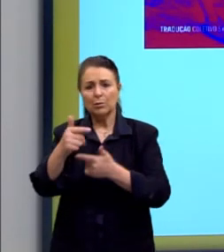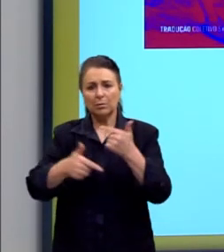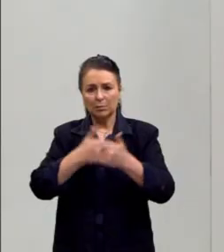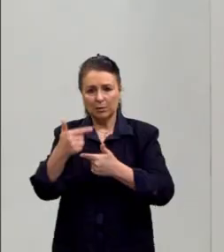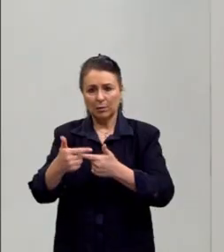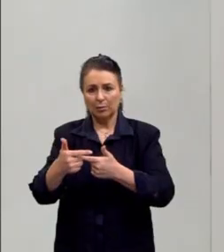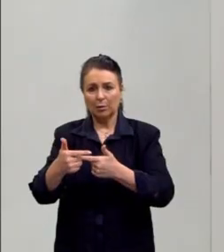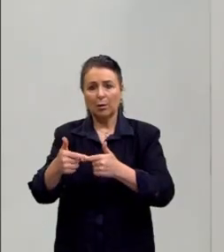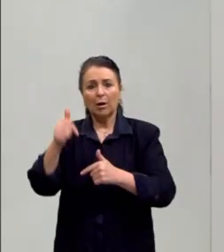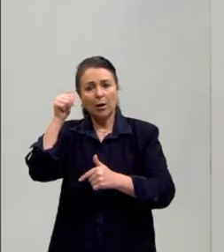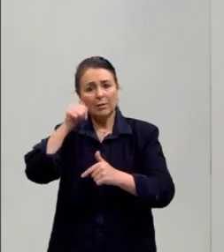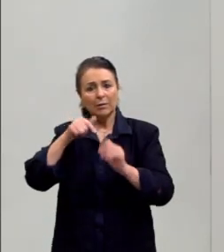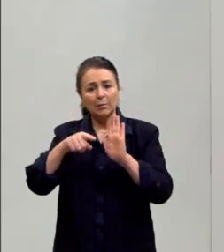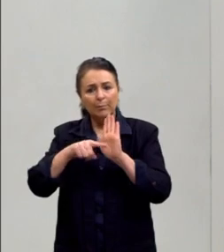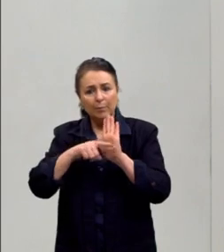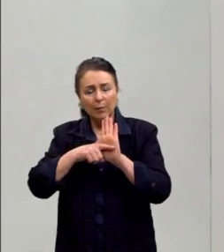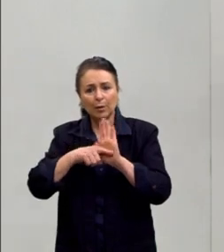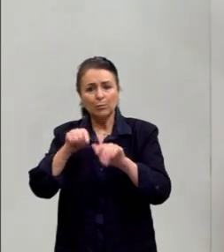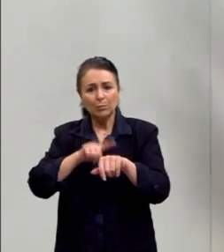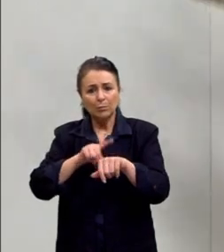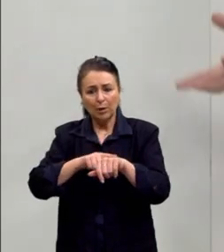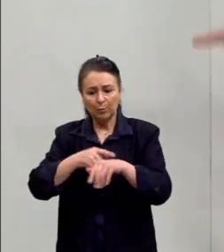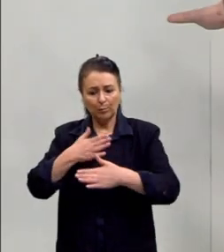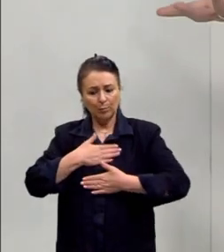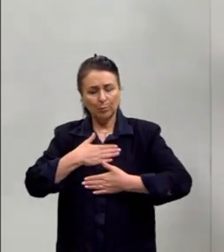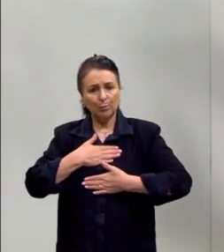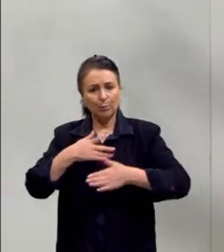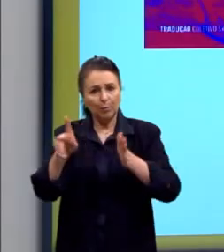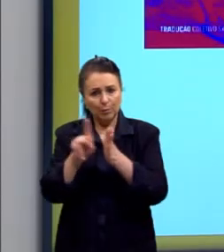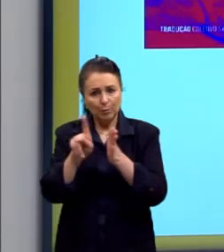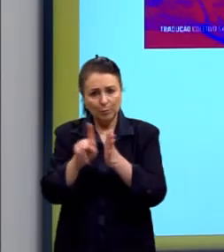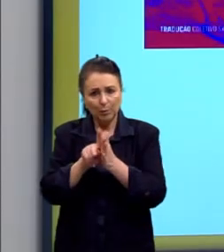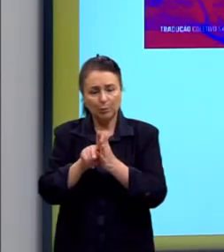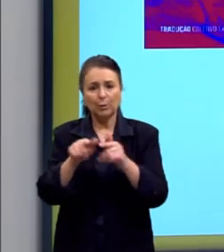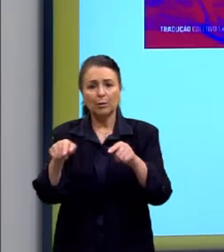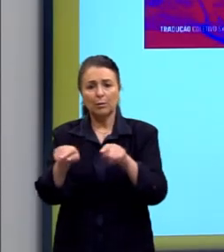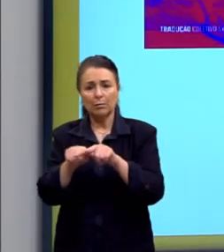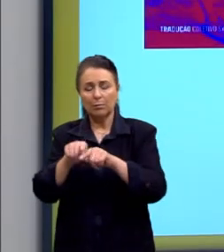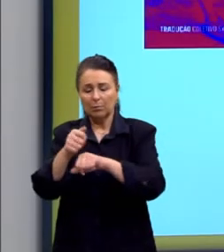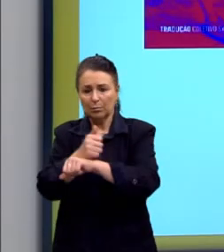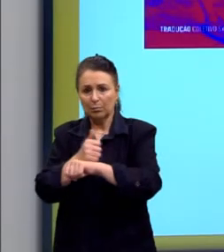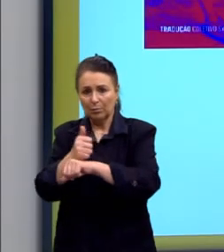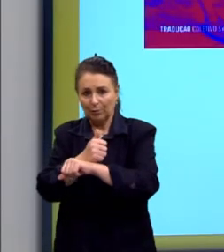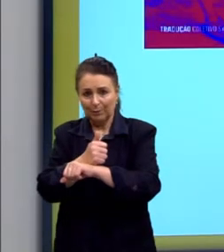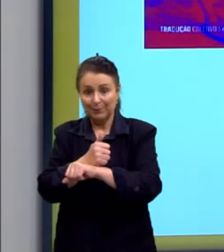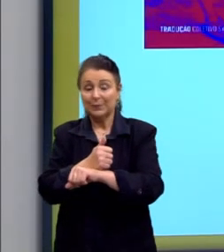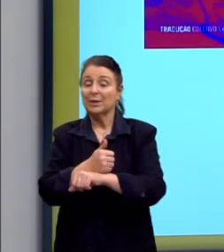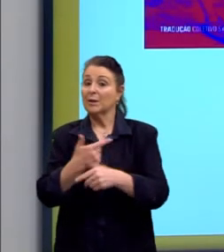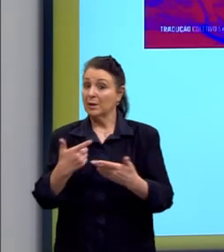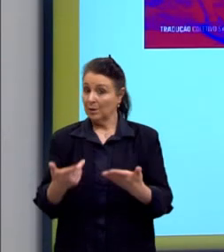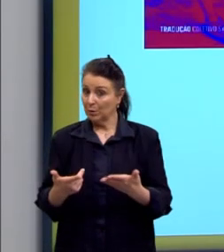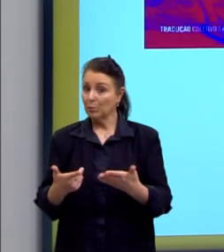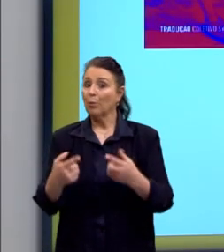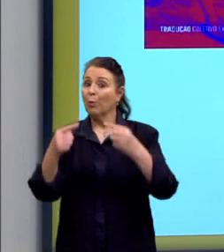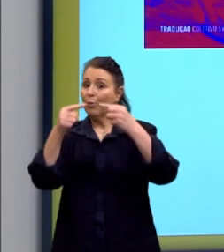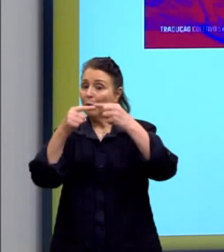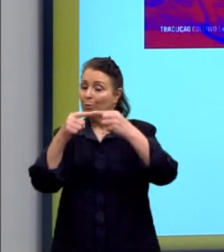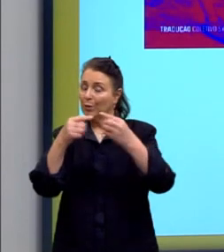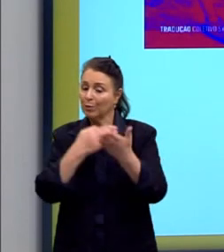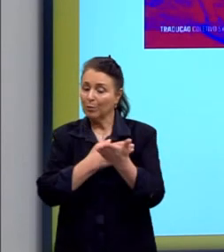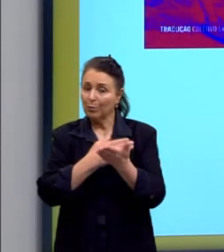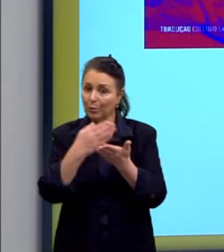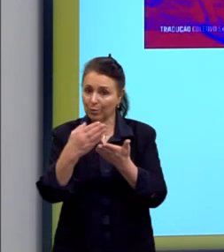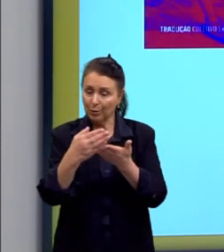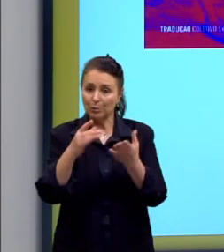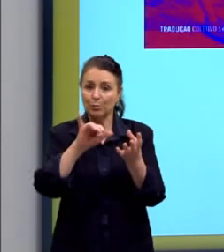si, menos tempo para se dedicar à carreira. E isso tem tudo a ver com esse início do capitalismo. Aqui, então, tem uma cena de uma